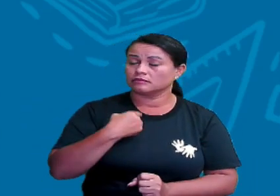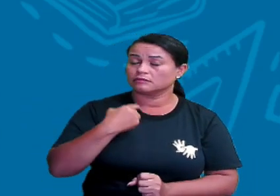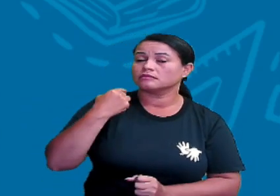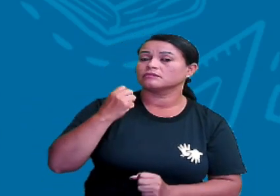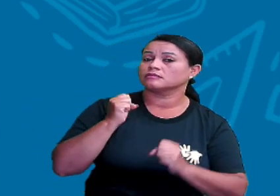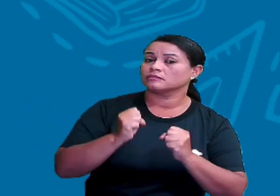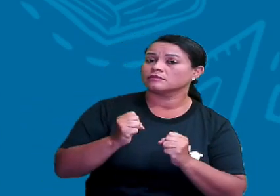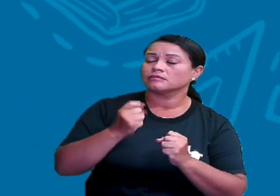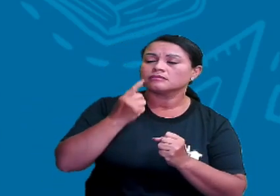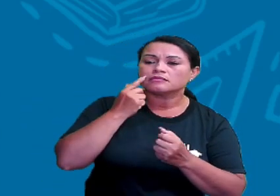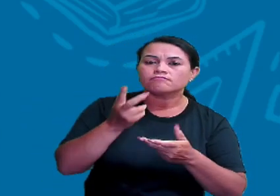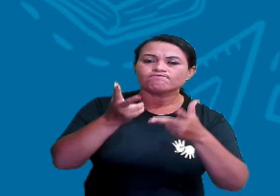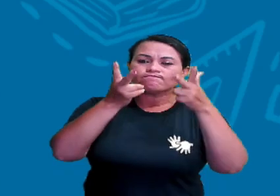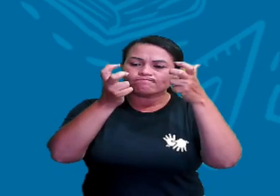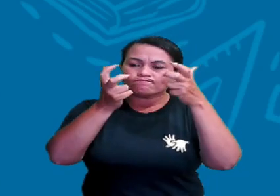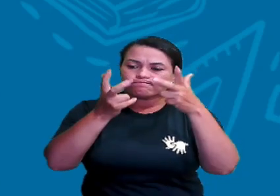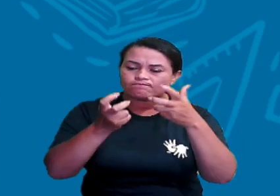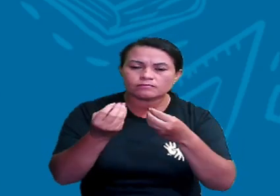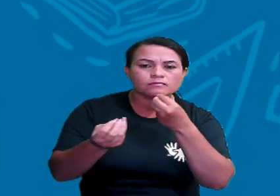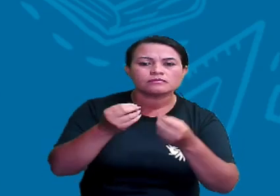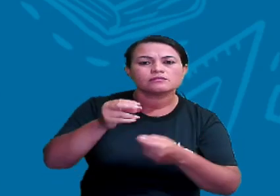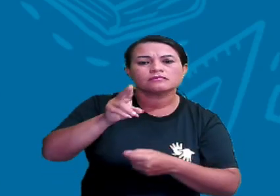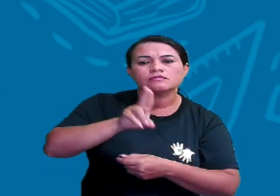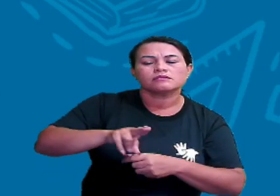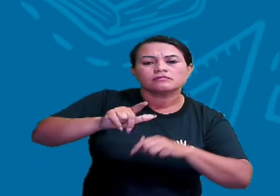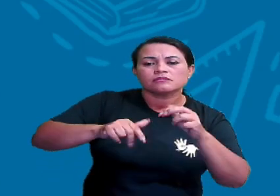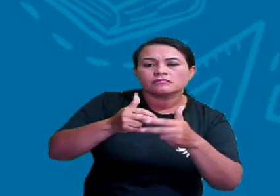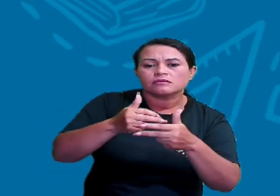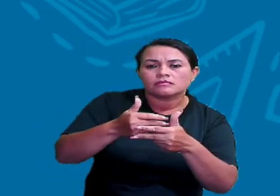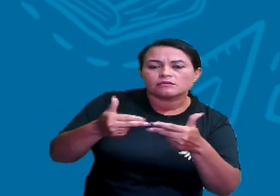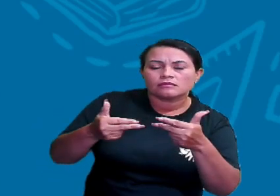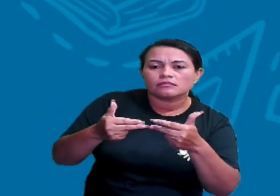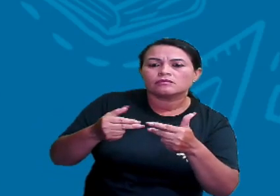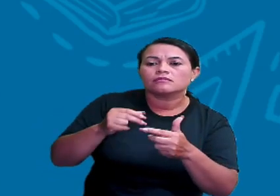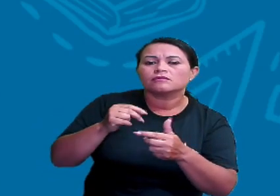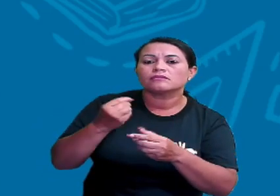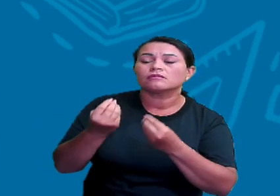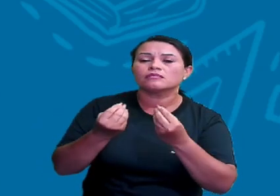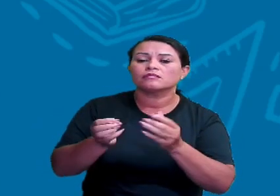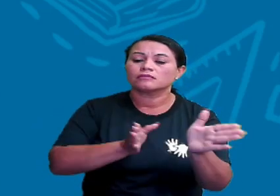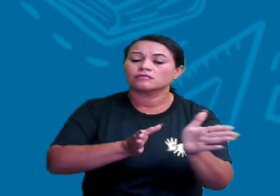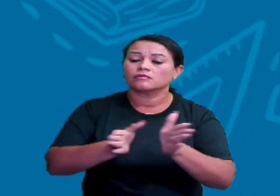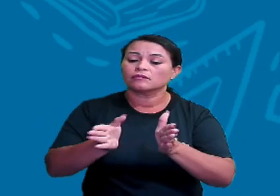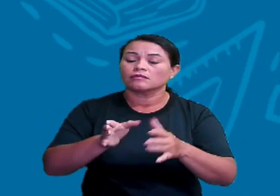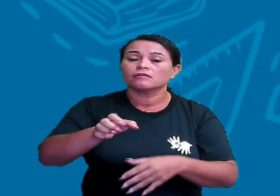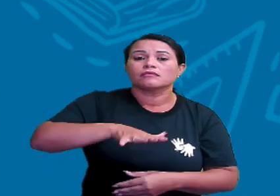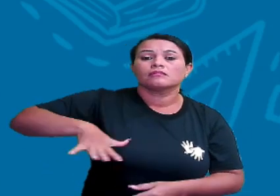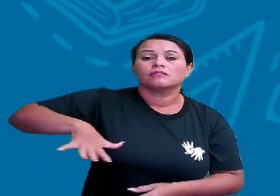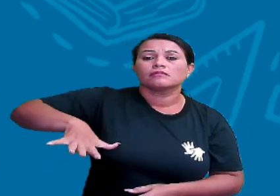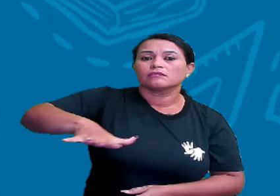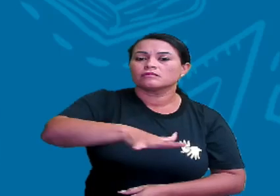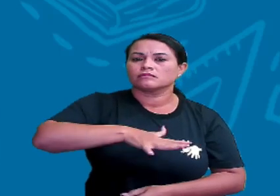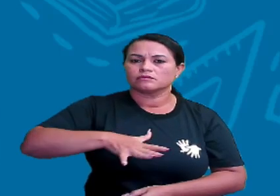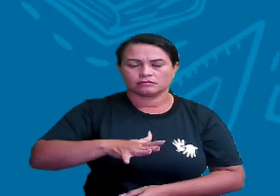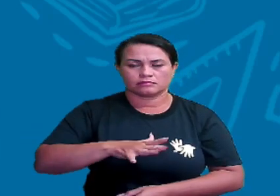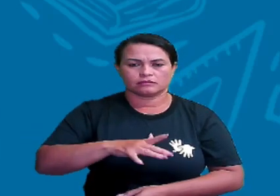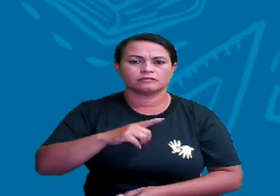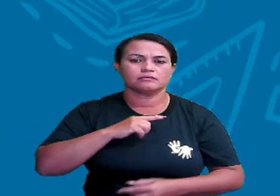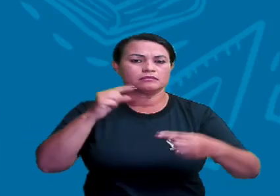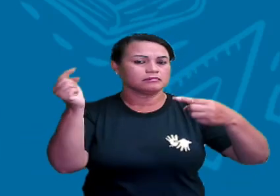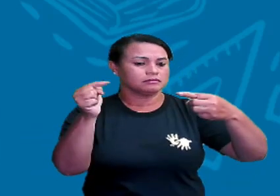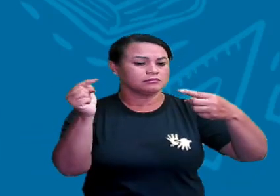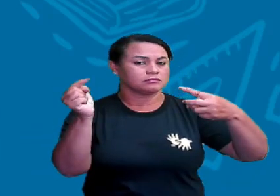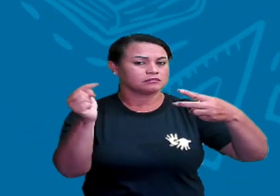os instrumentos utilizados para se localizar e se orientar no espaço, tá certo? Então, são três